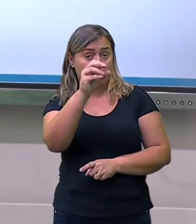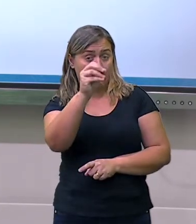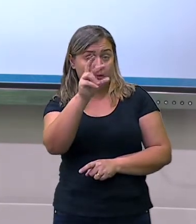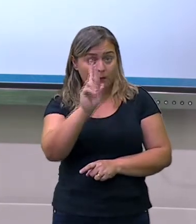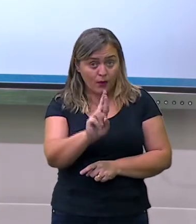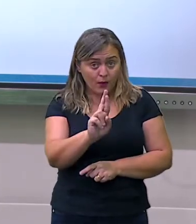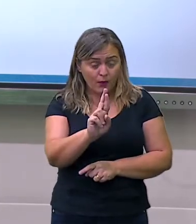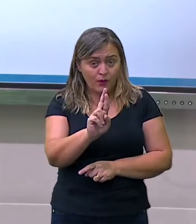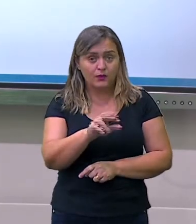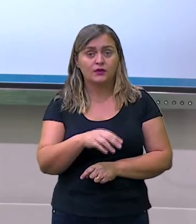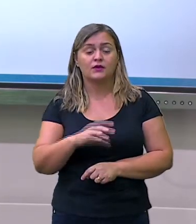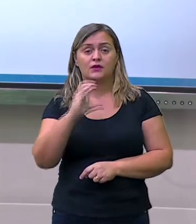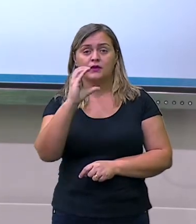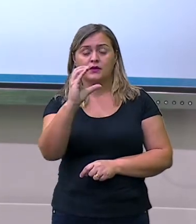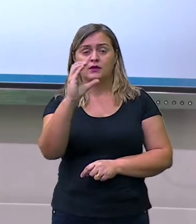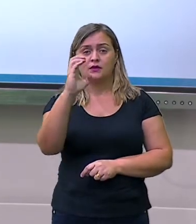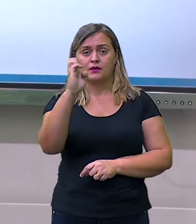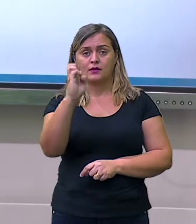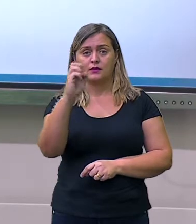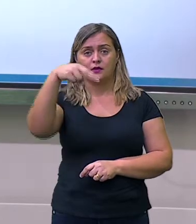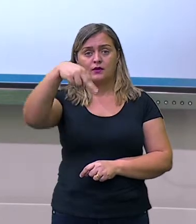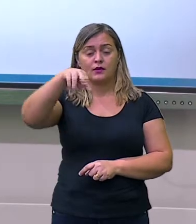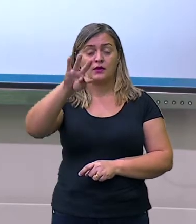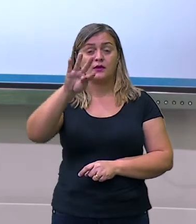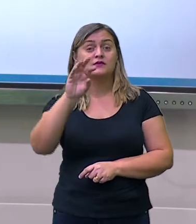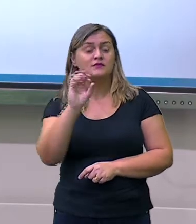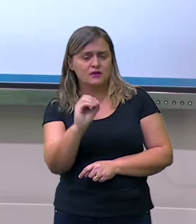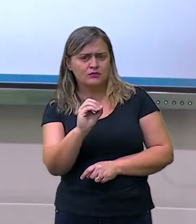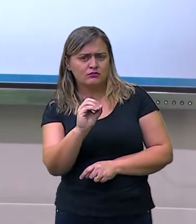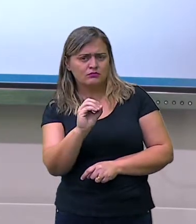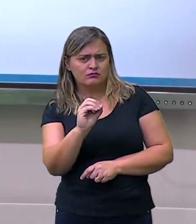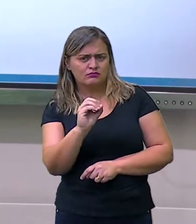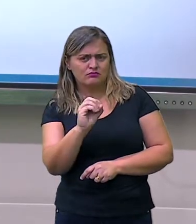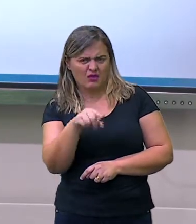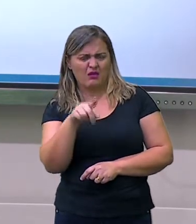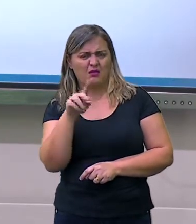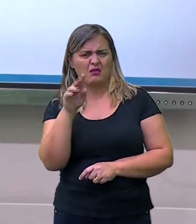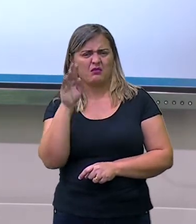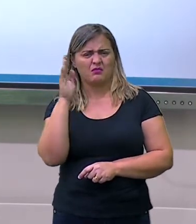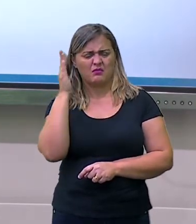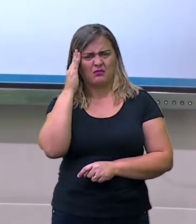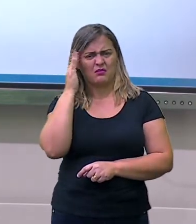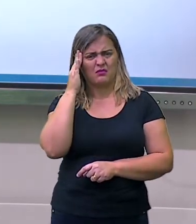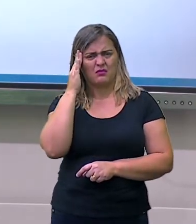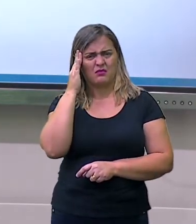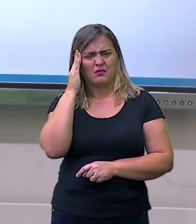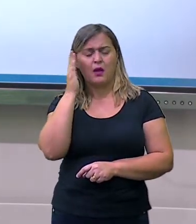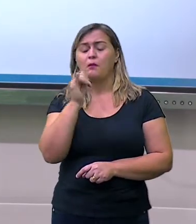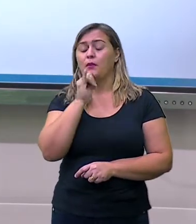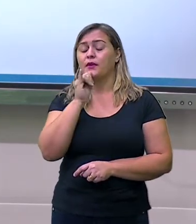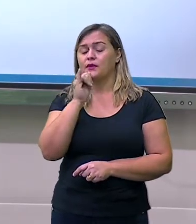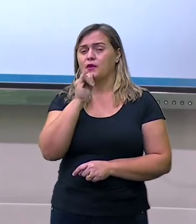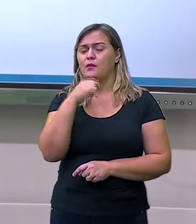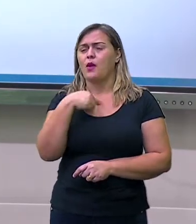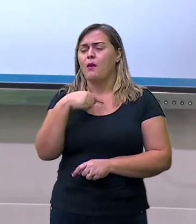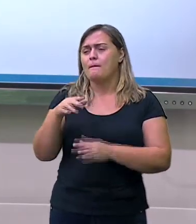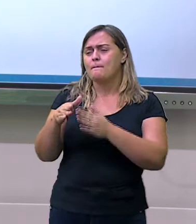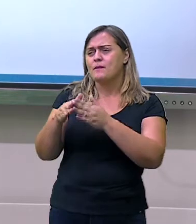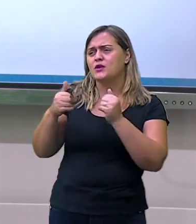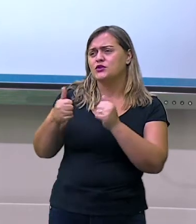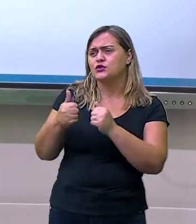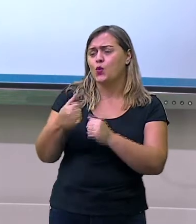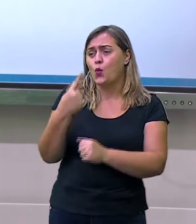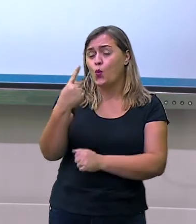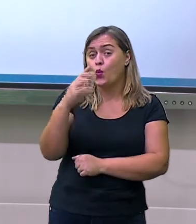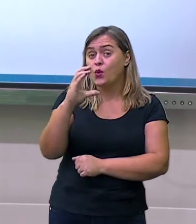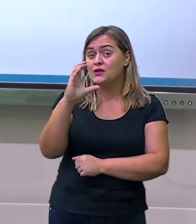falo cento, vou dar um exemplo. Ah, eu vou pedir um cento de salgado para minha festa. Quando